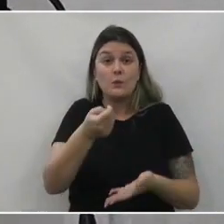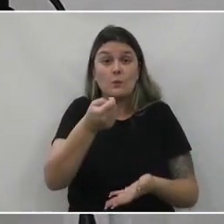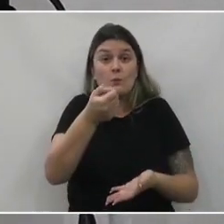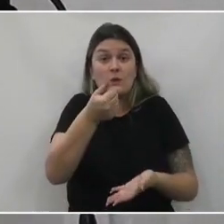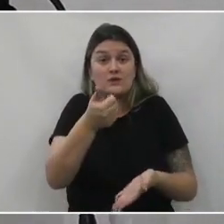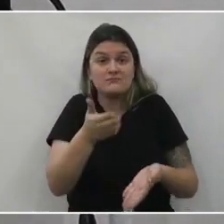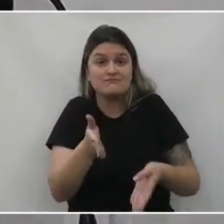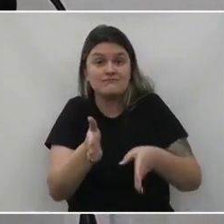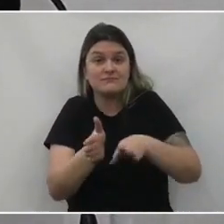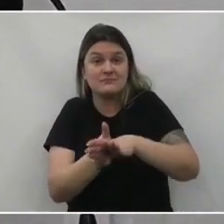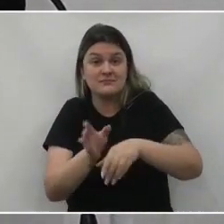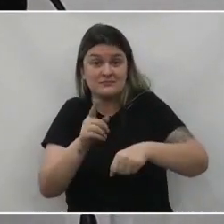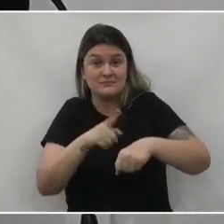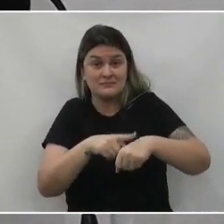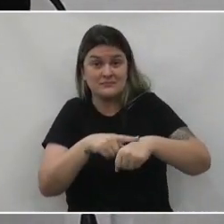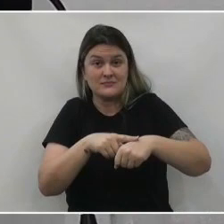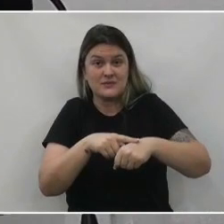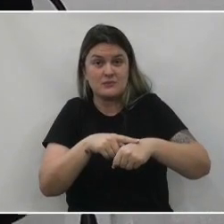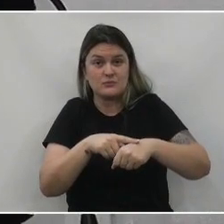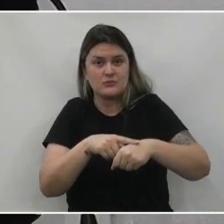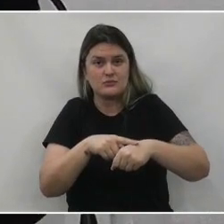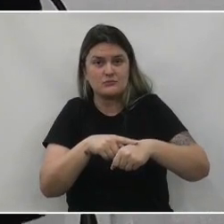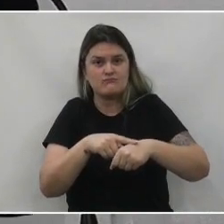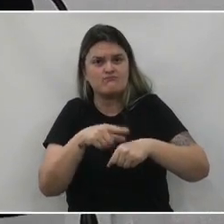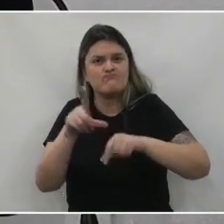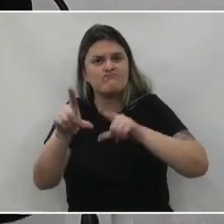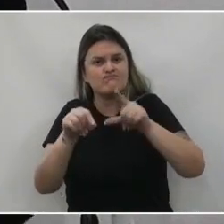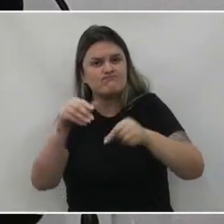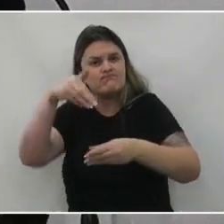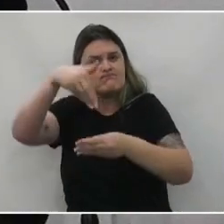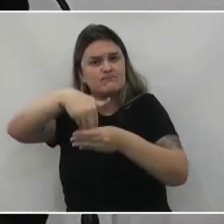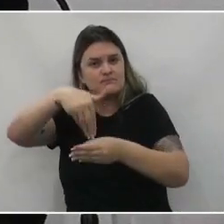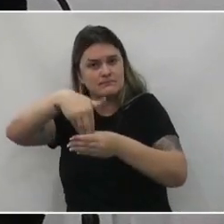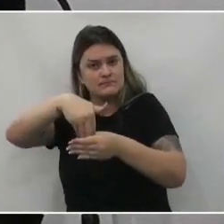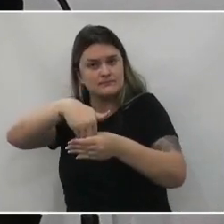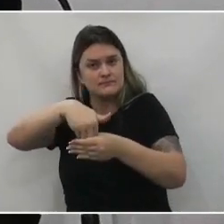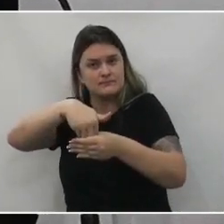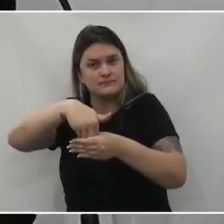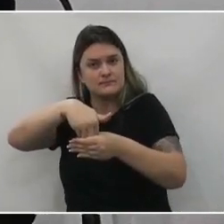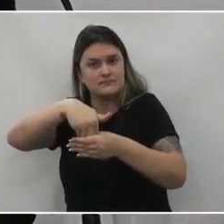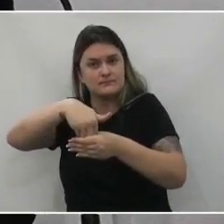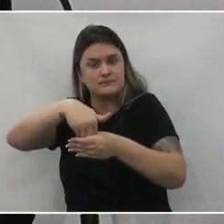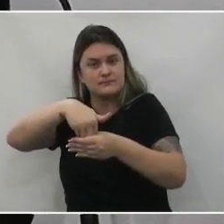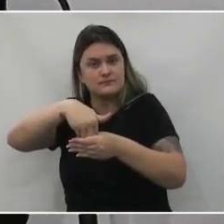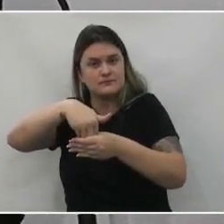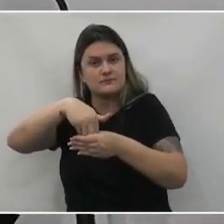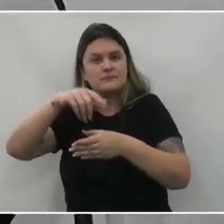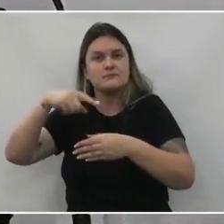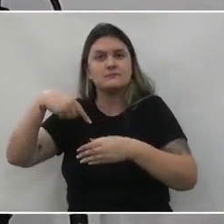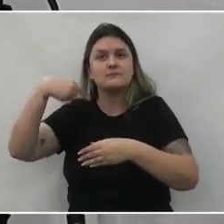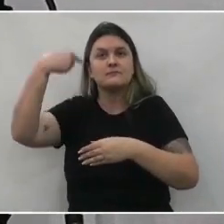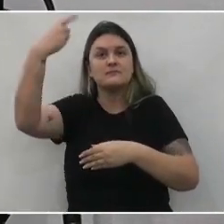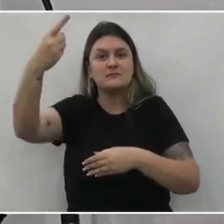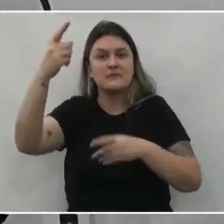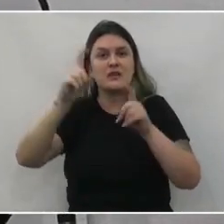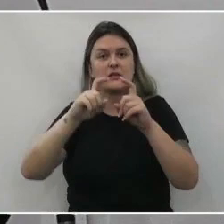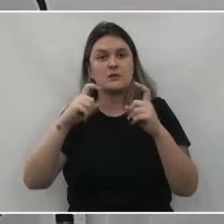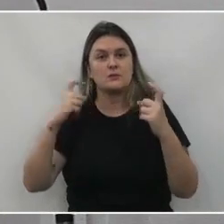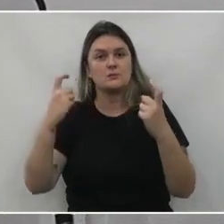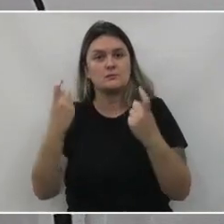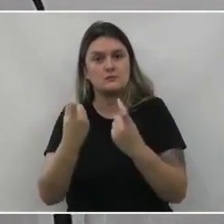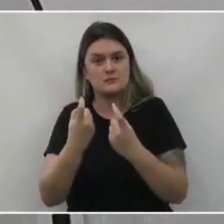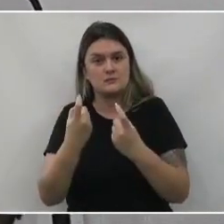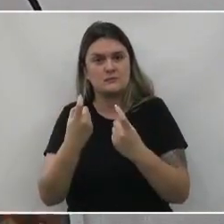o momento de decisão final das eleições. Na próxima sessão, com certeza,